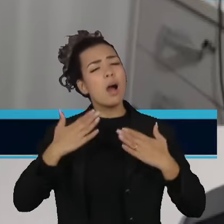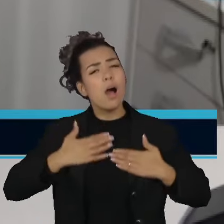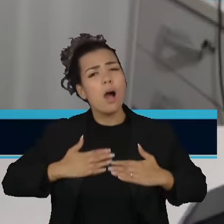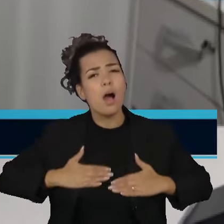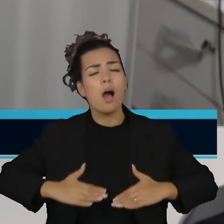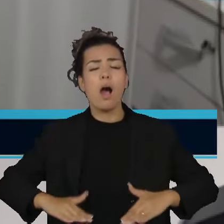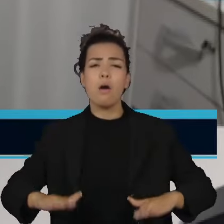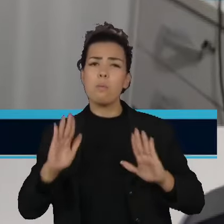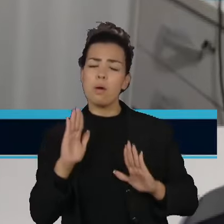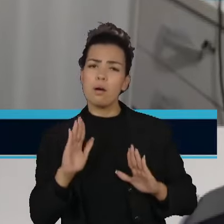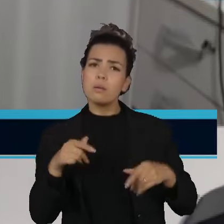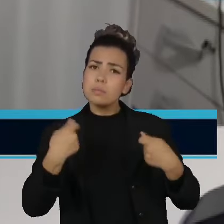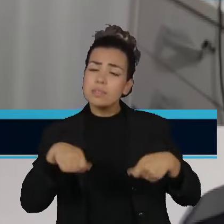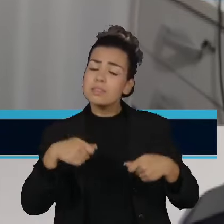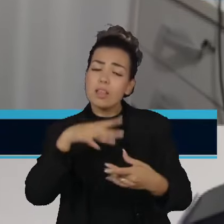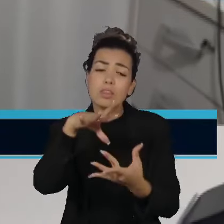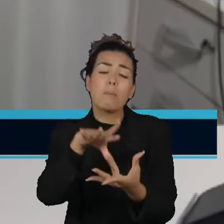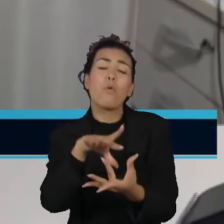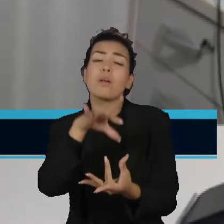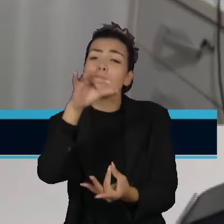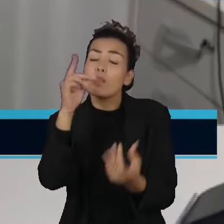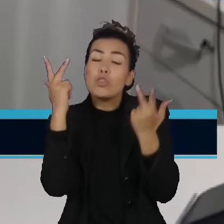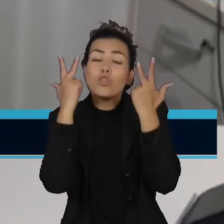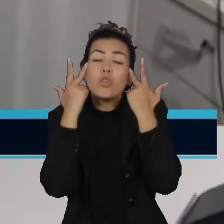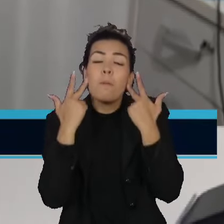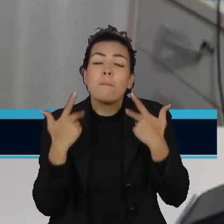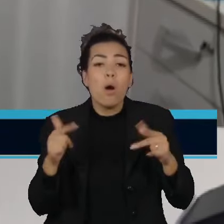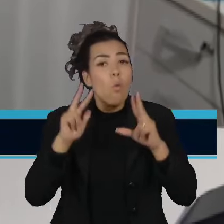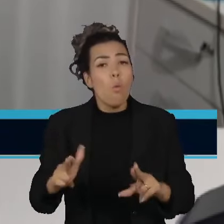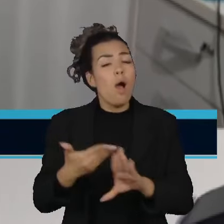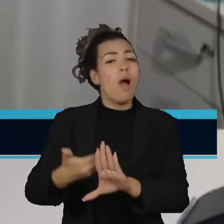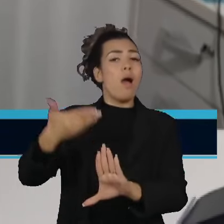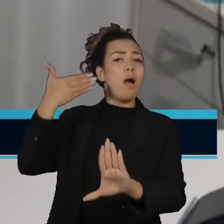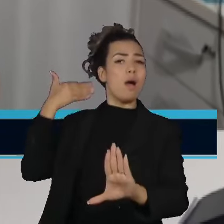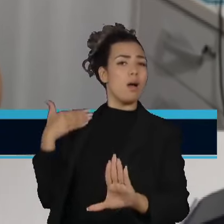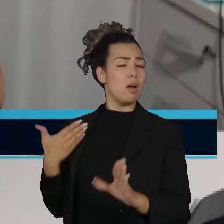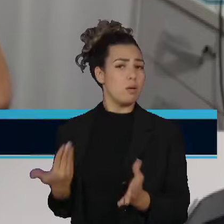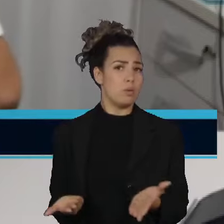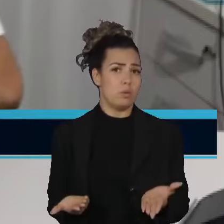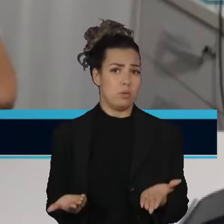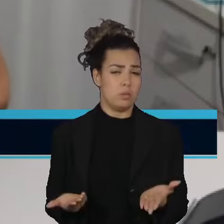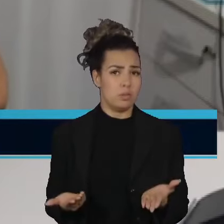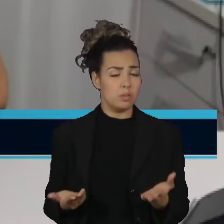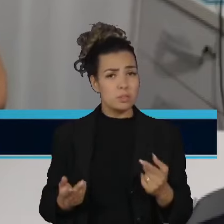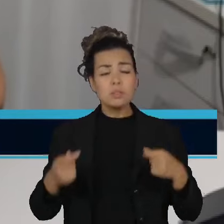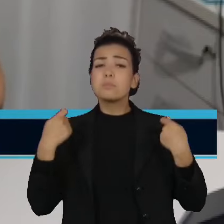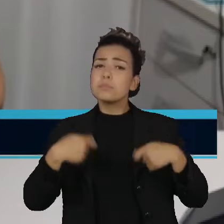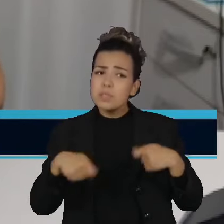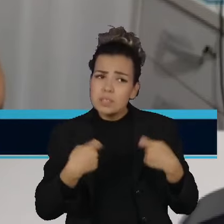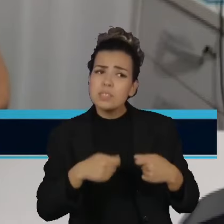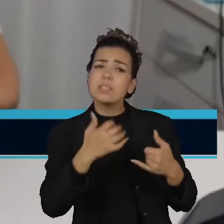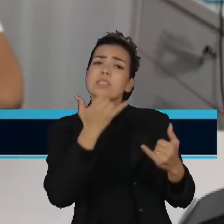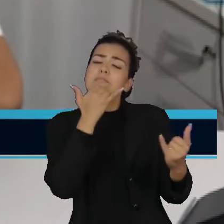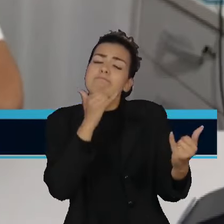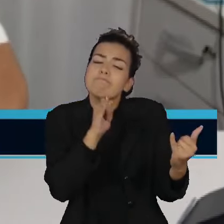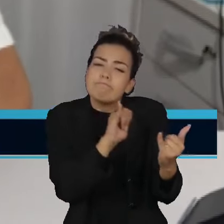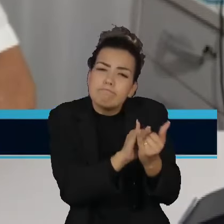democrática. E isso não vai acontecer sem que haja uma reconciliação.